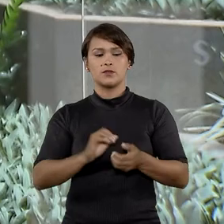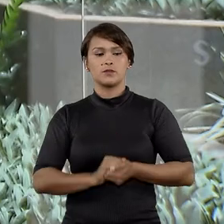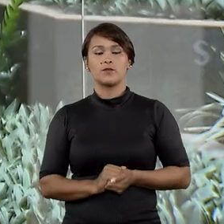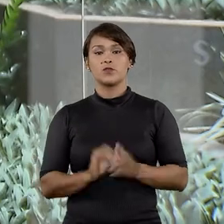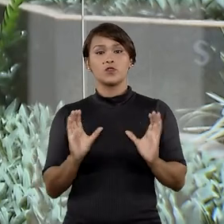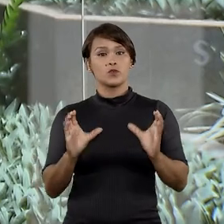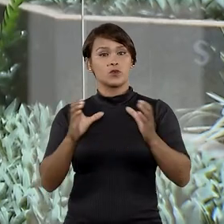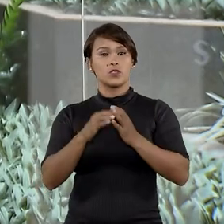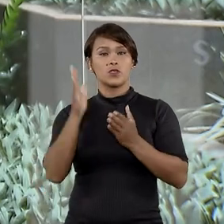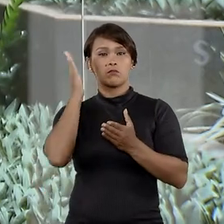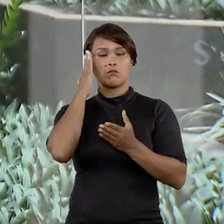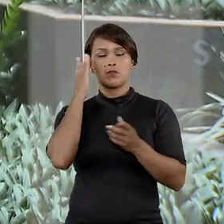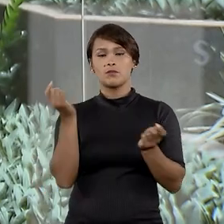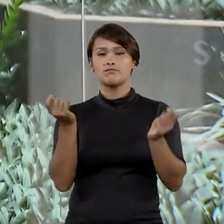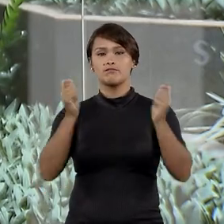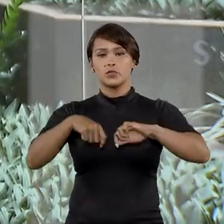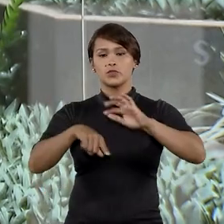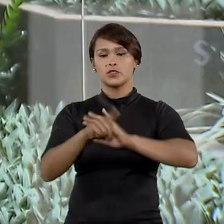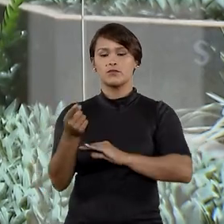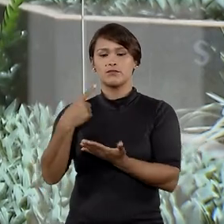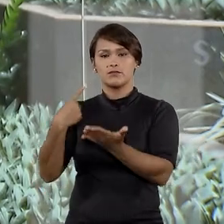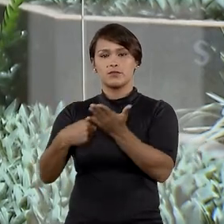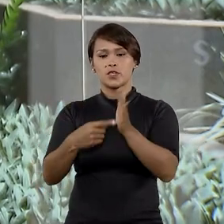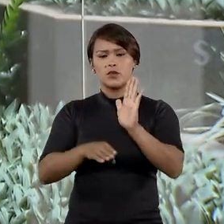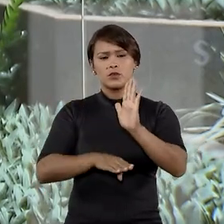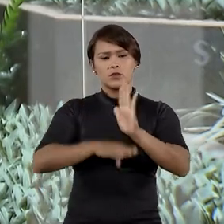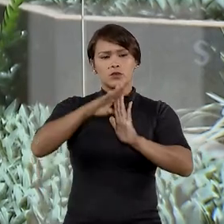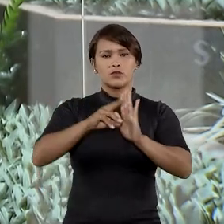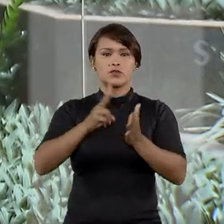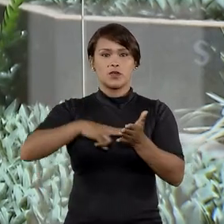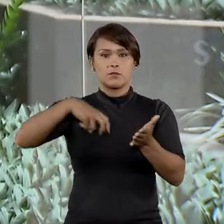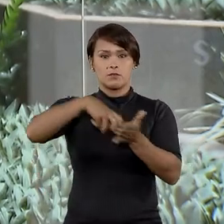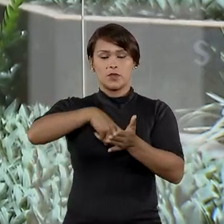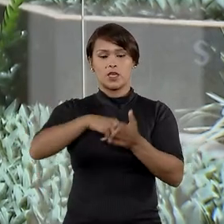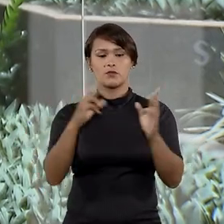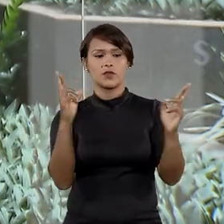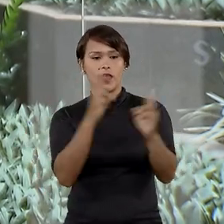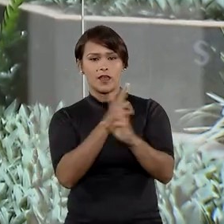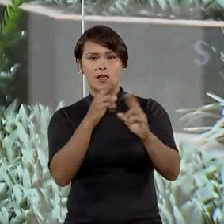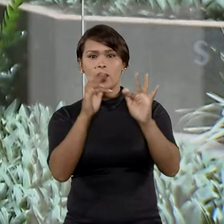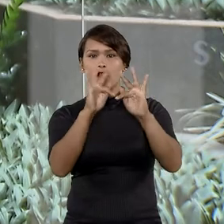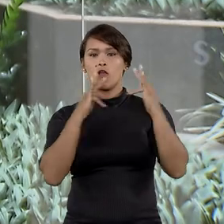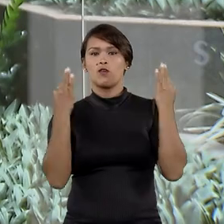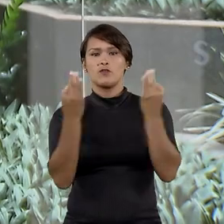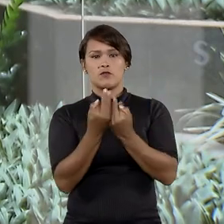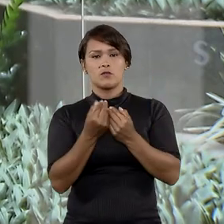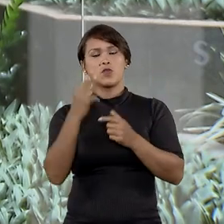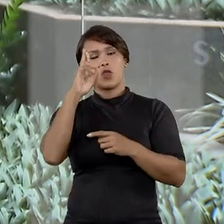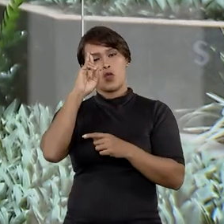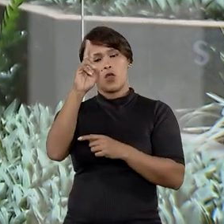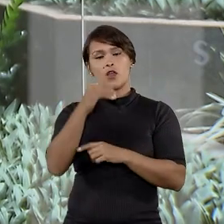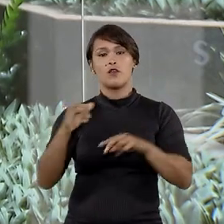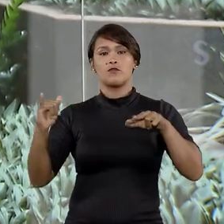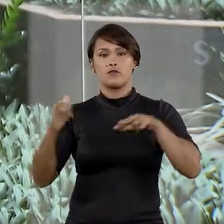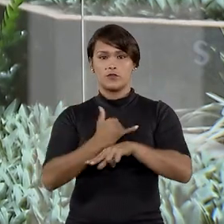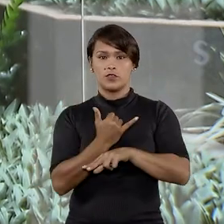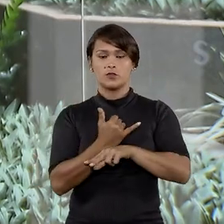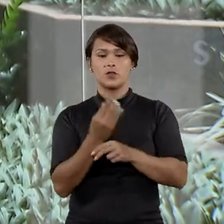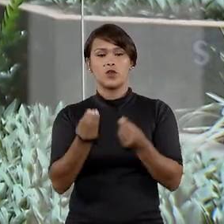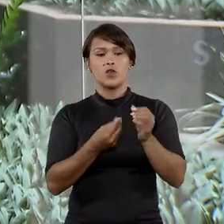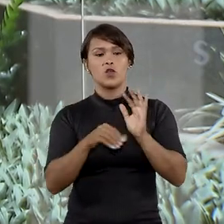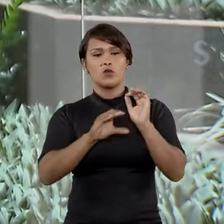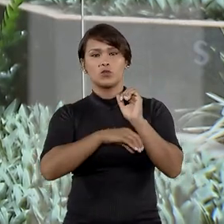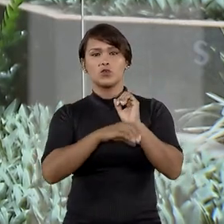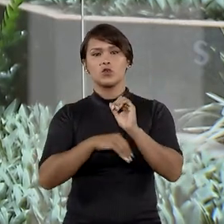O colegiado considerou não ser possível aplicar o aumento de pena decorrente da relação de parentesco ou autoridade sobre a vítima,